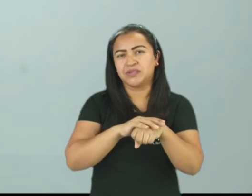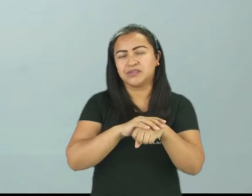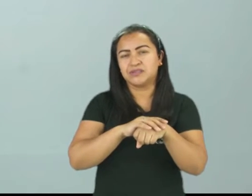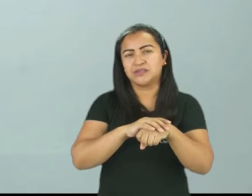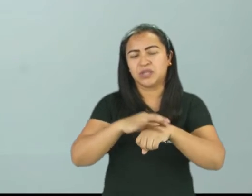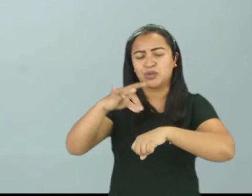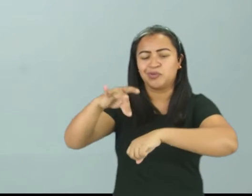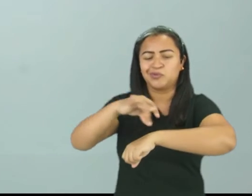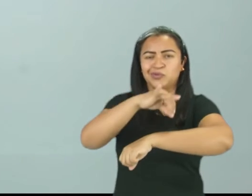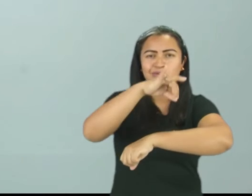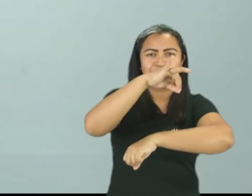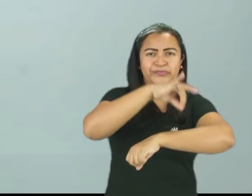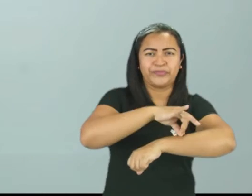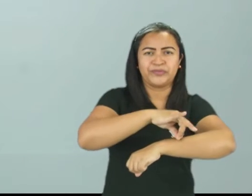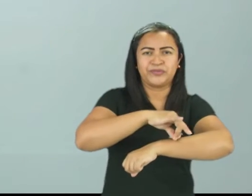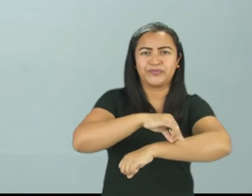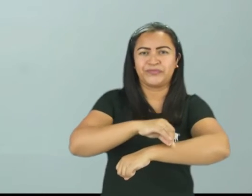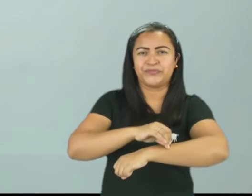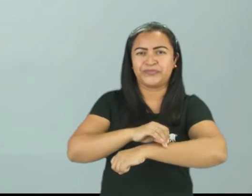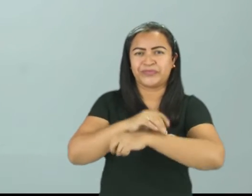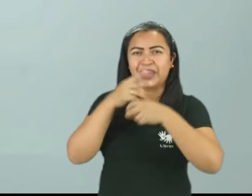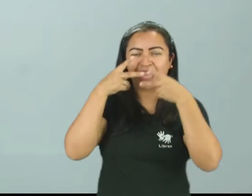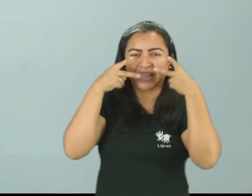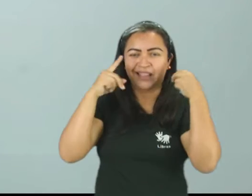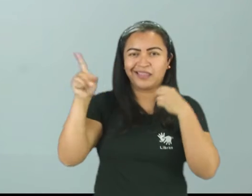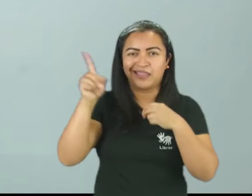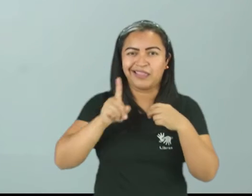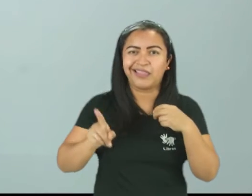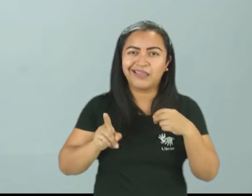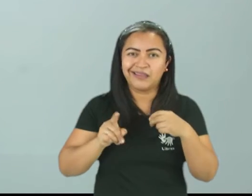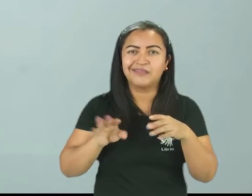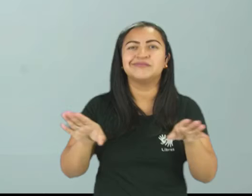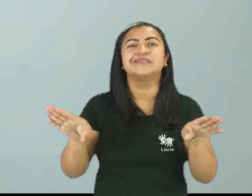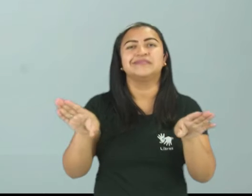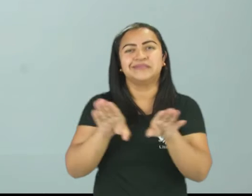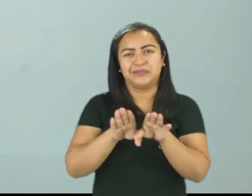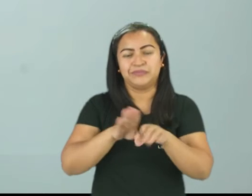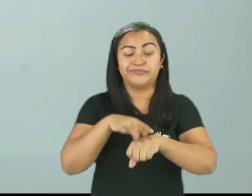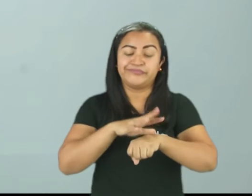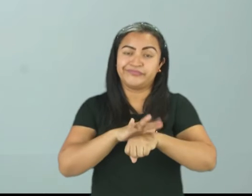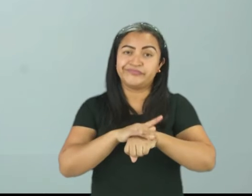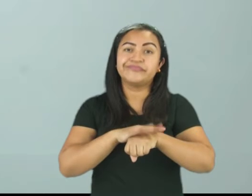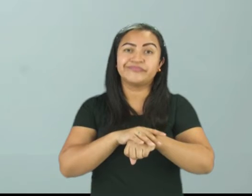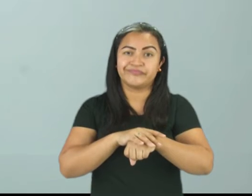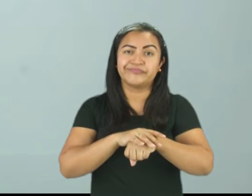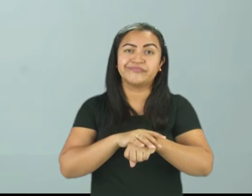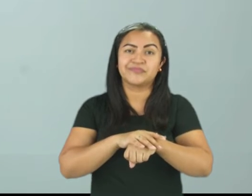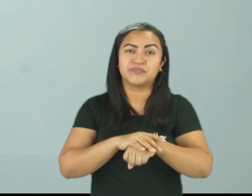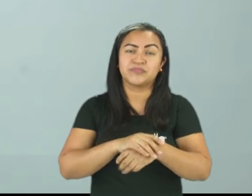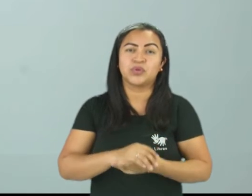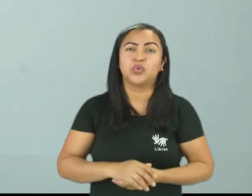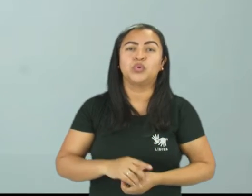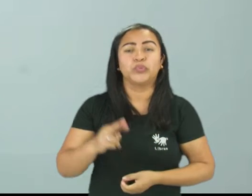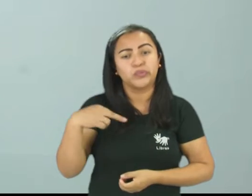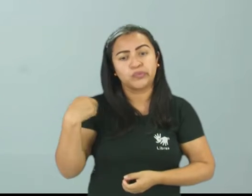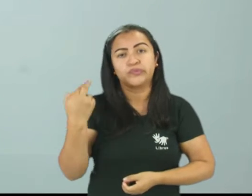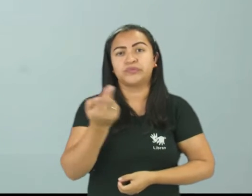a dengue, a leptospirose, dentre outros, né? Porque vocês sabem, né, que os nossos principais